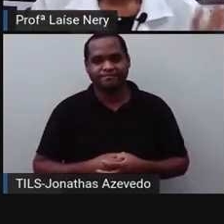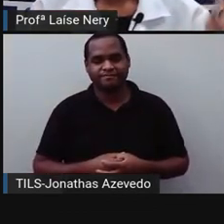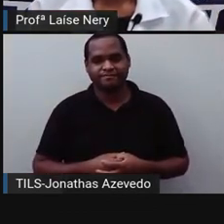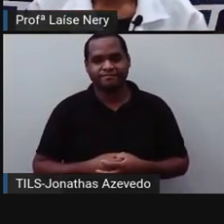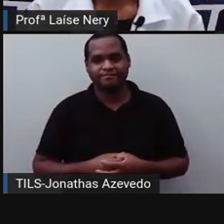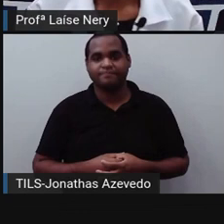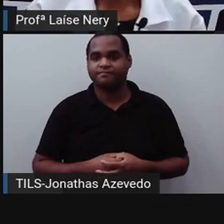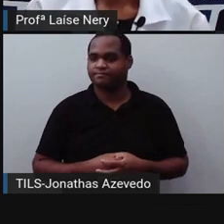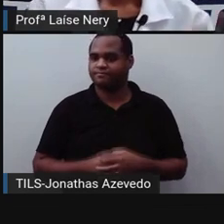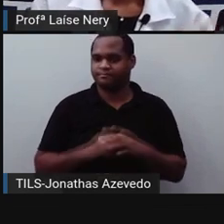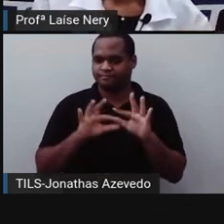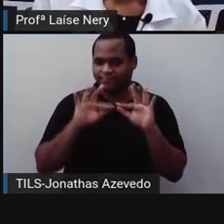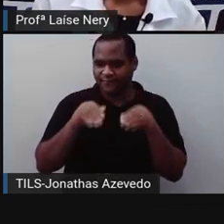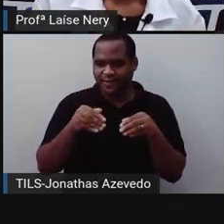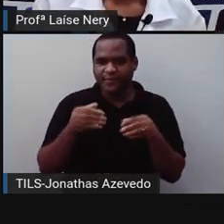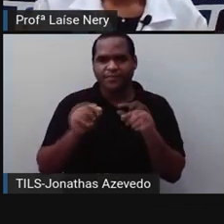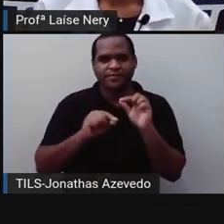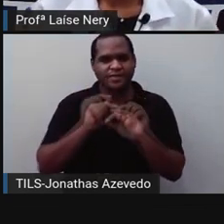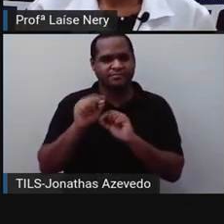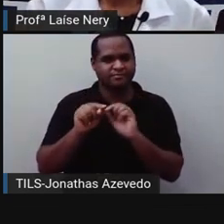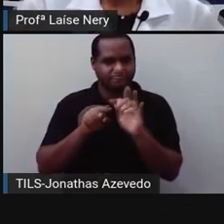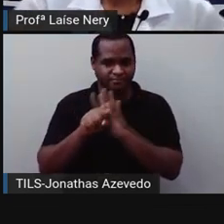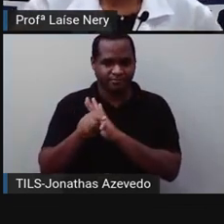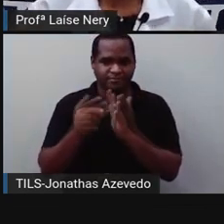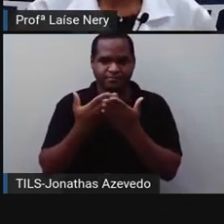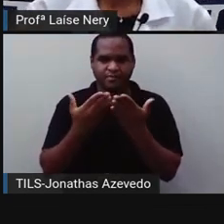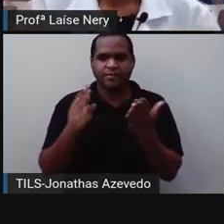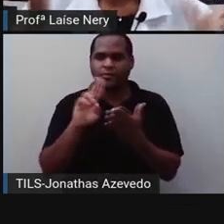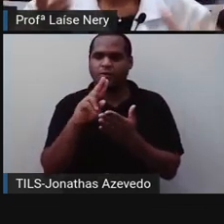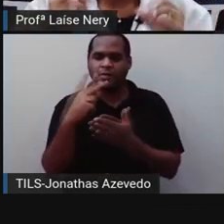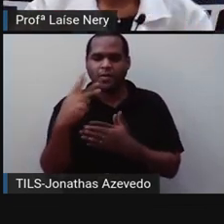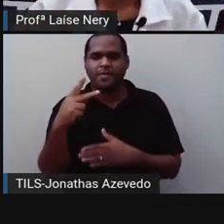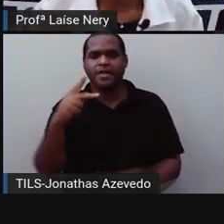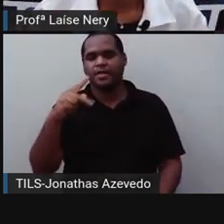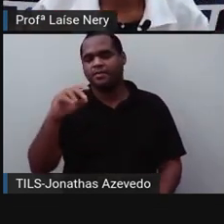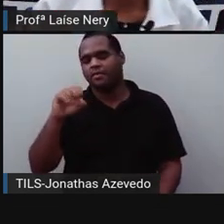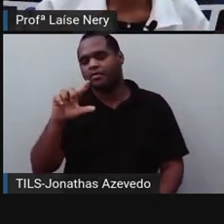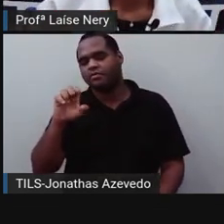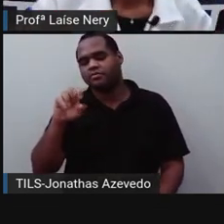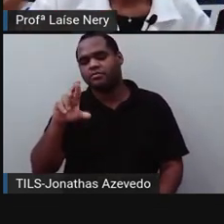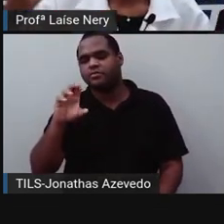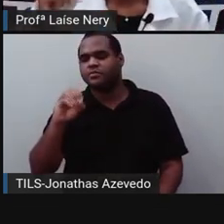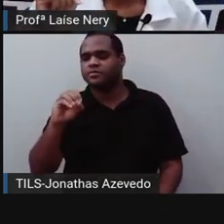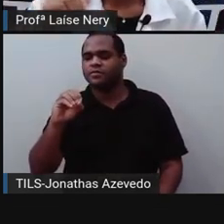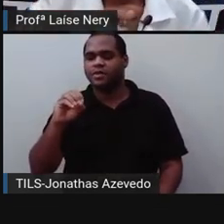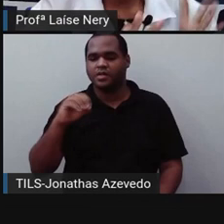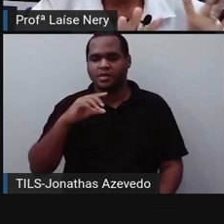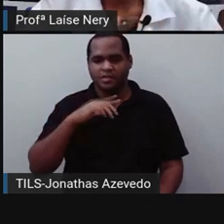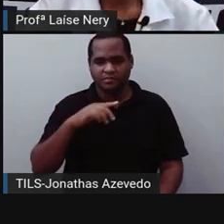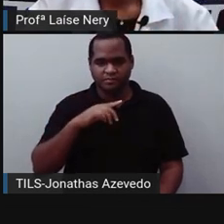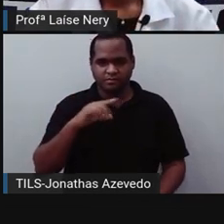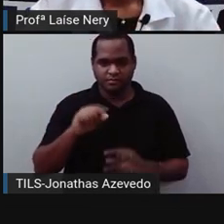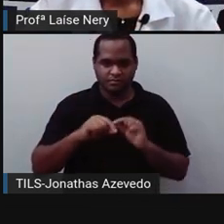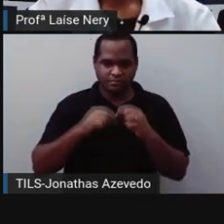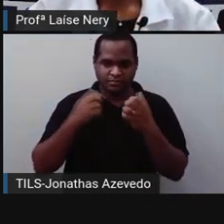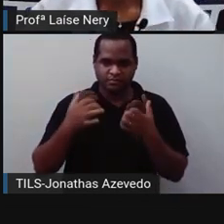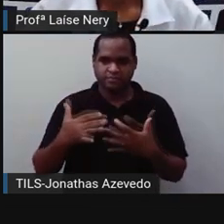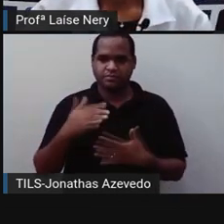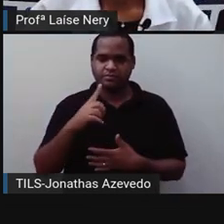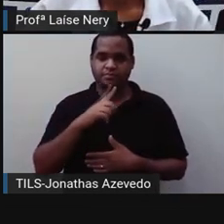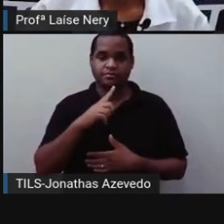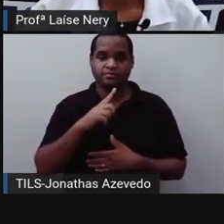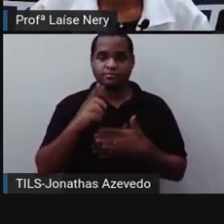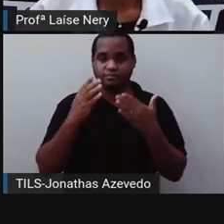E por último, a pergunta é qual é o nome desse poliedro? Você lembra quando nós, quando eu